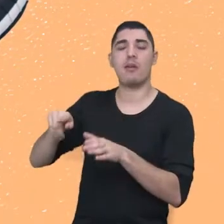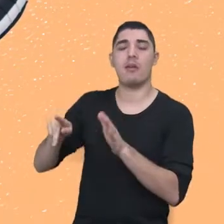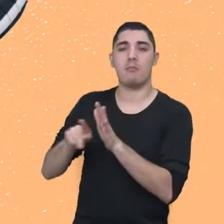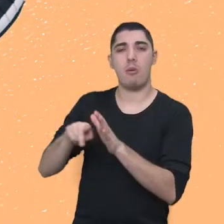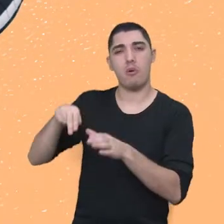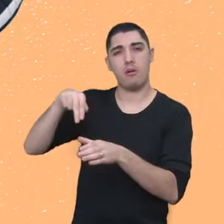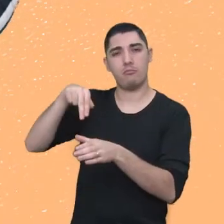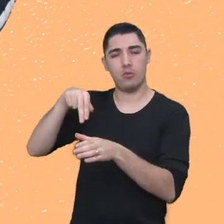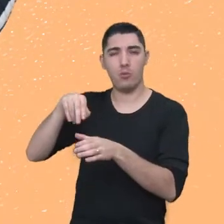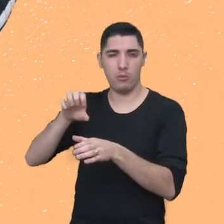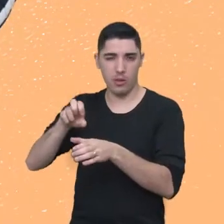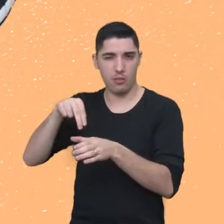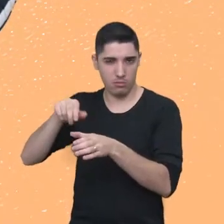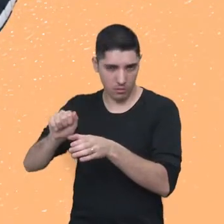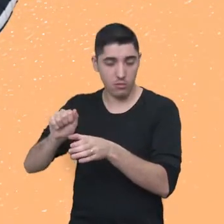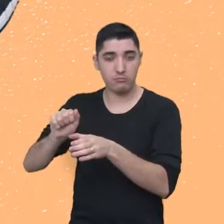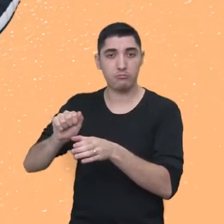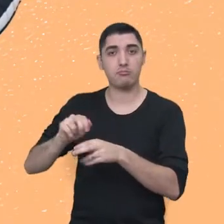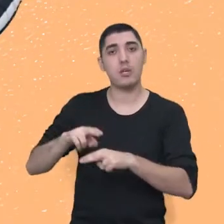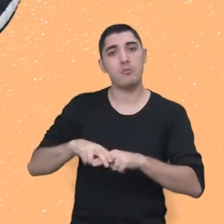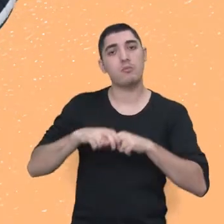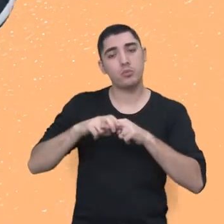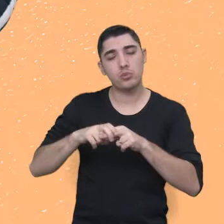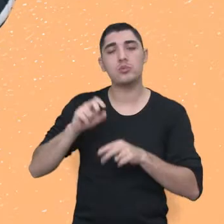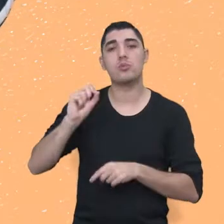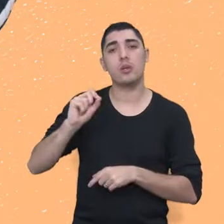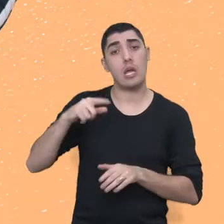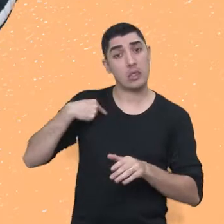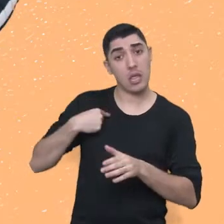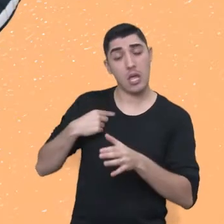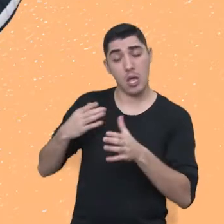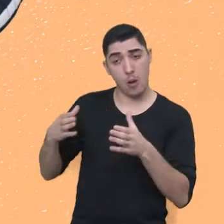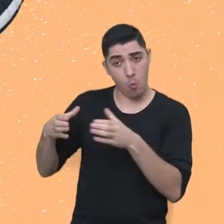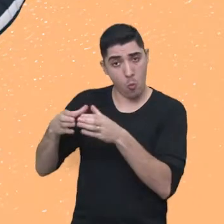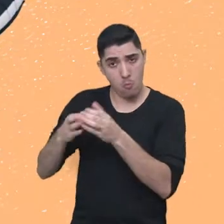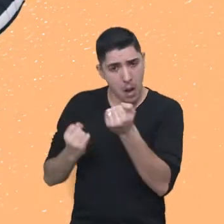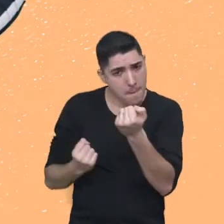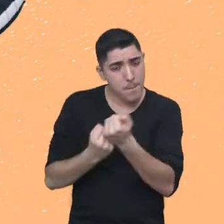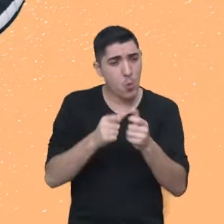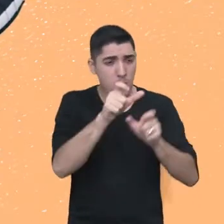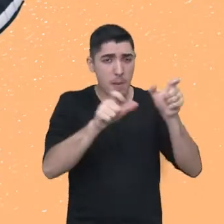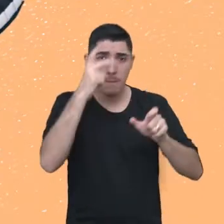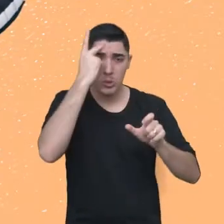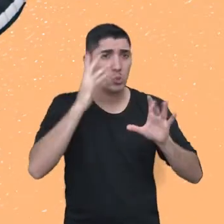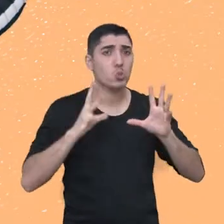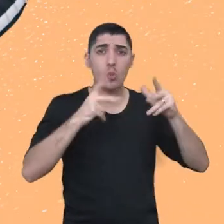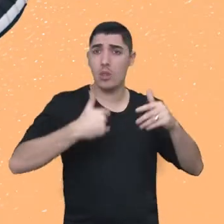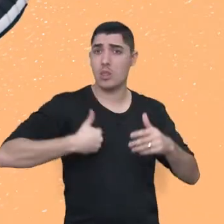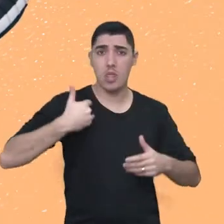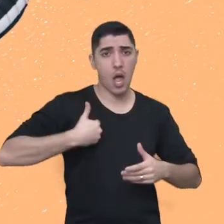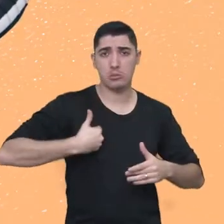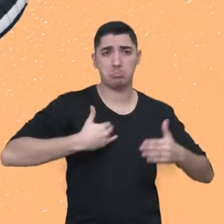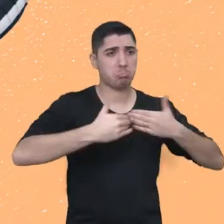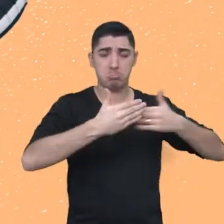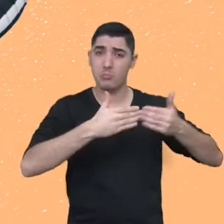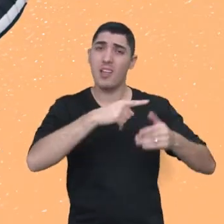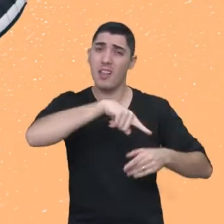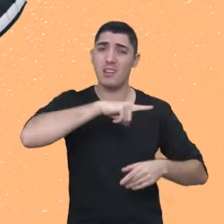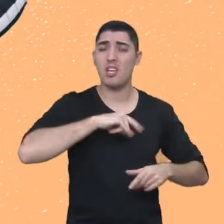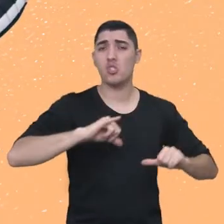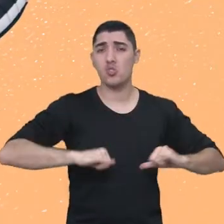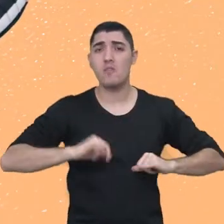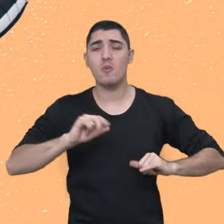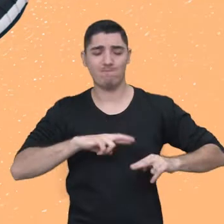Nossa Âncora. Ele reúne diversos voluntários que prestam apoio especializado para pessoas de todas as idades que